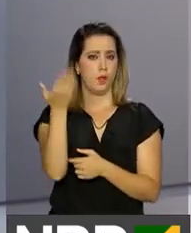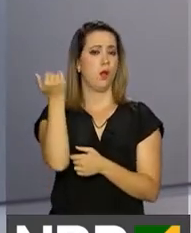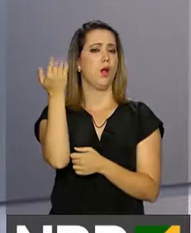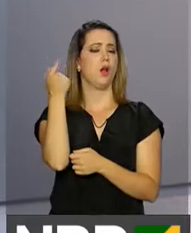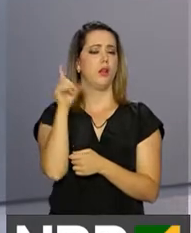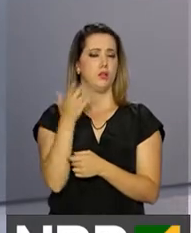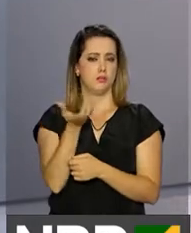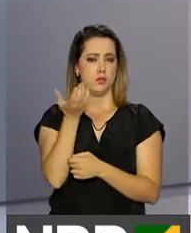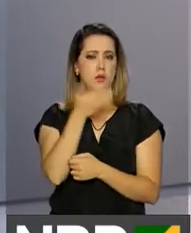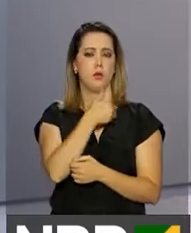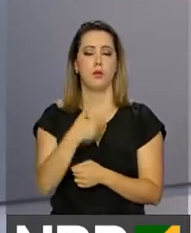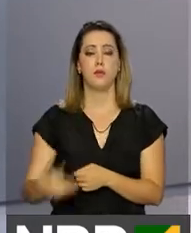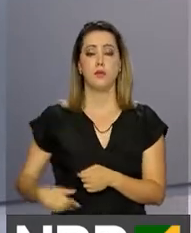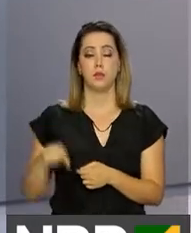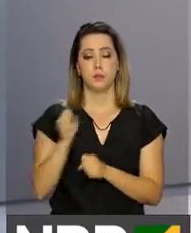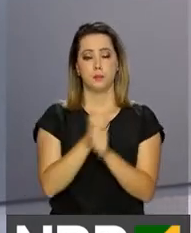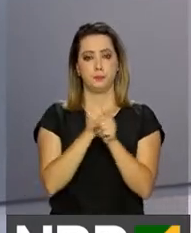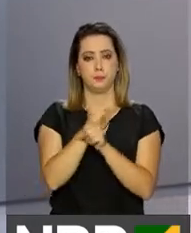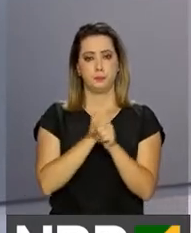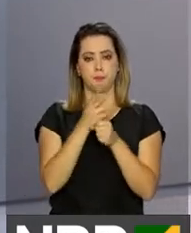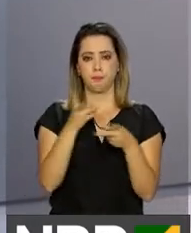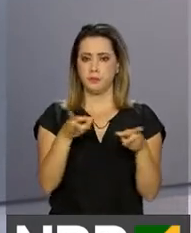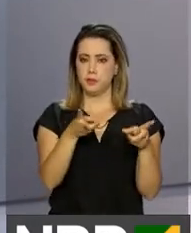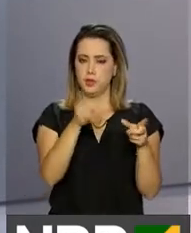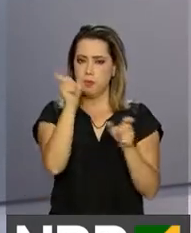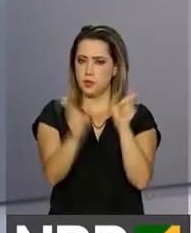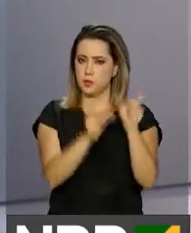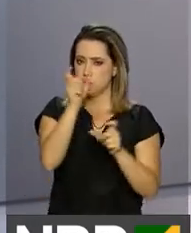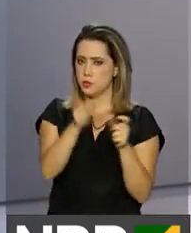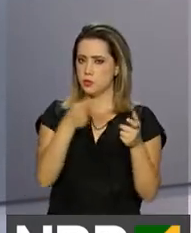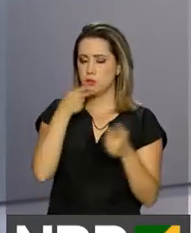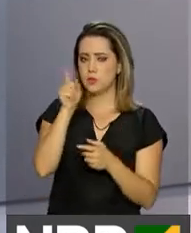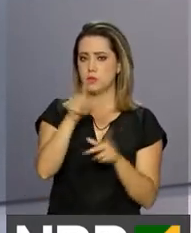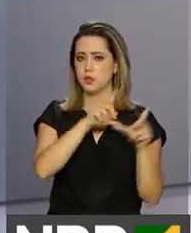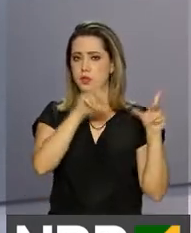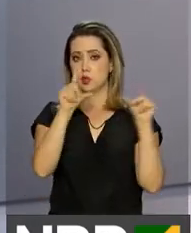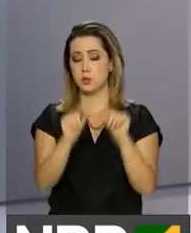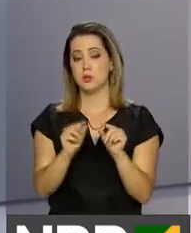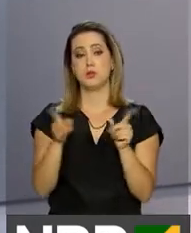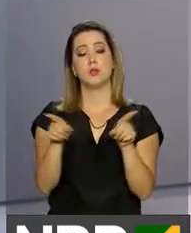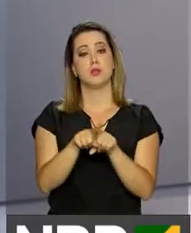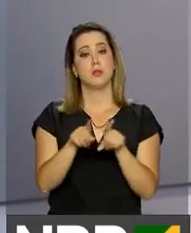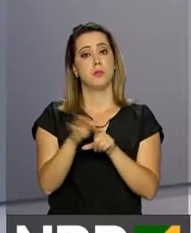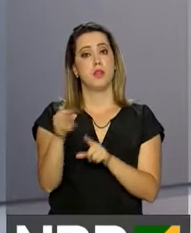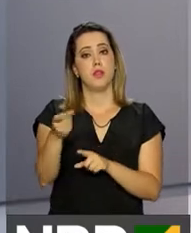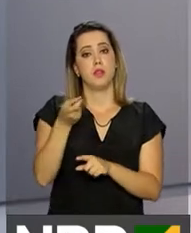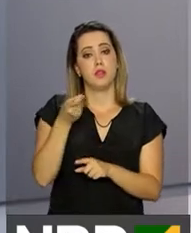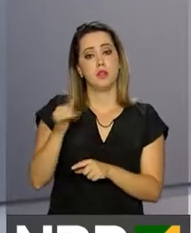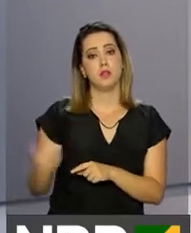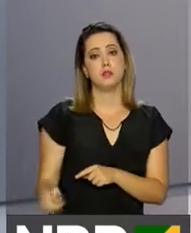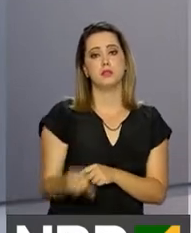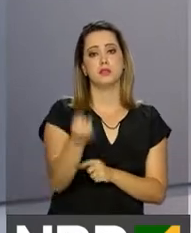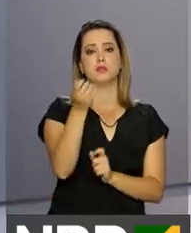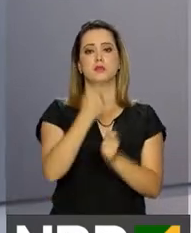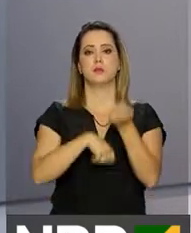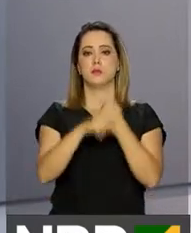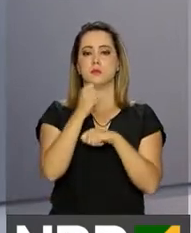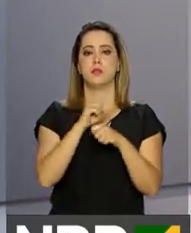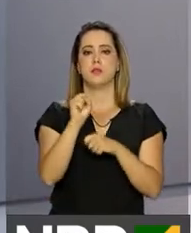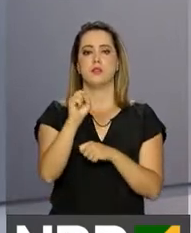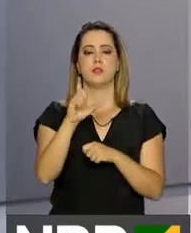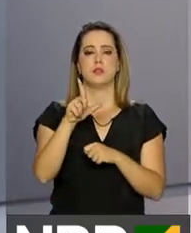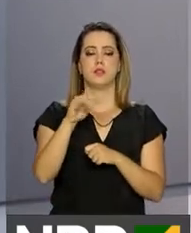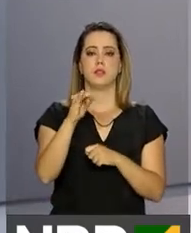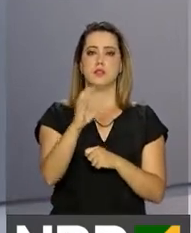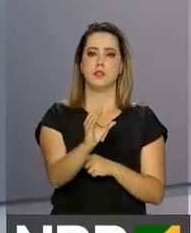estabelecida para este ano. Analistas e investidores reduziram também a taxa básica de juros da economia, a